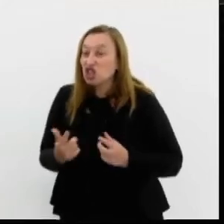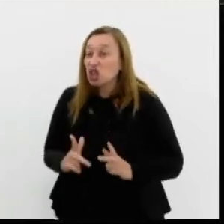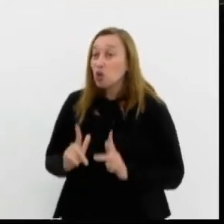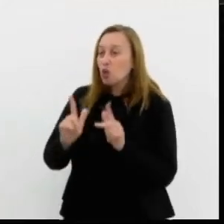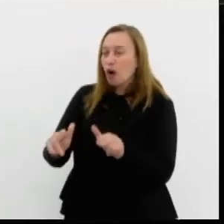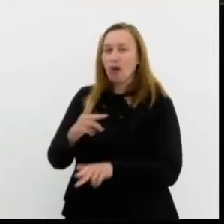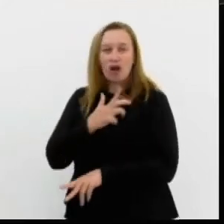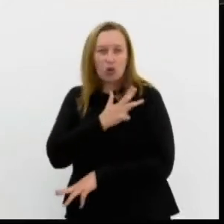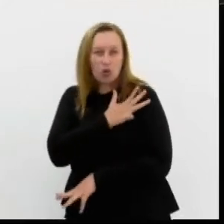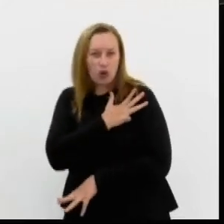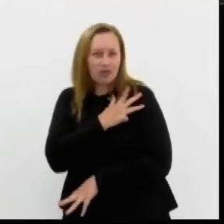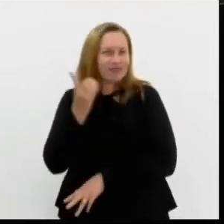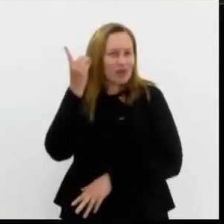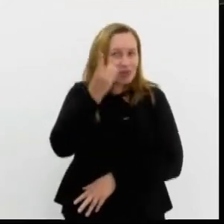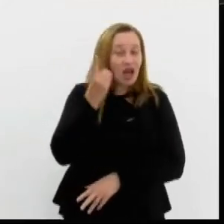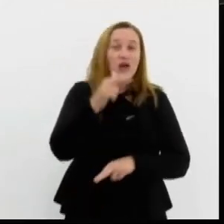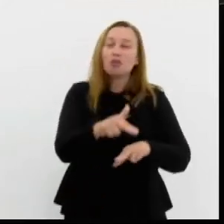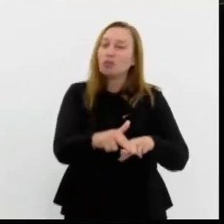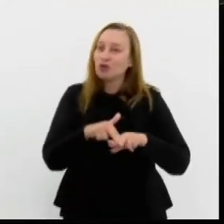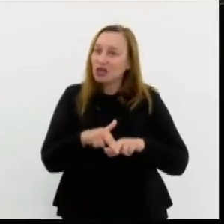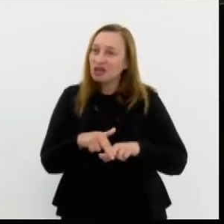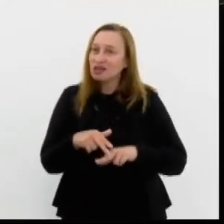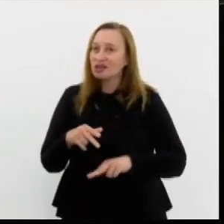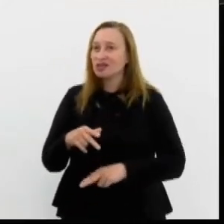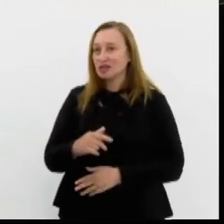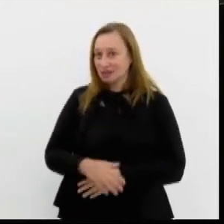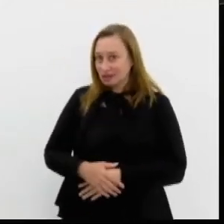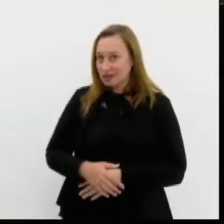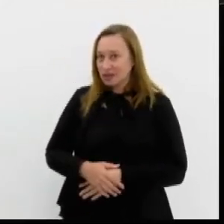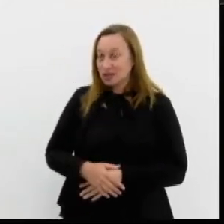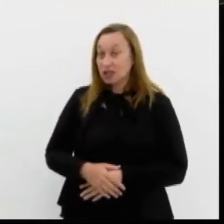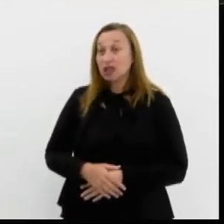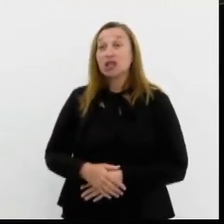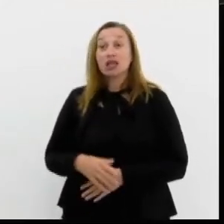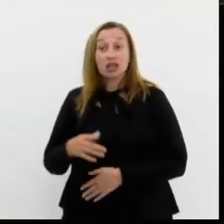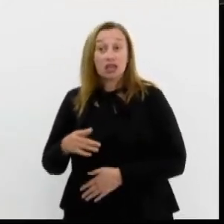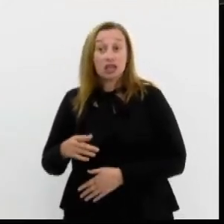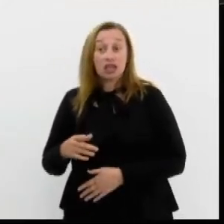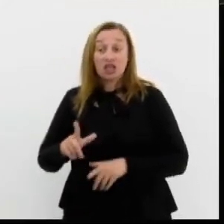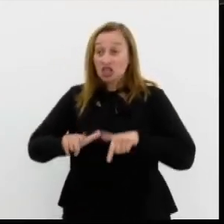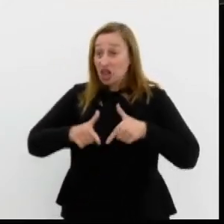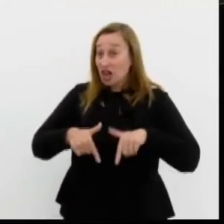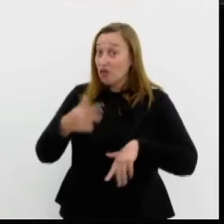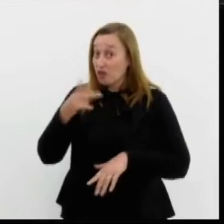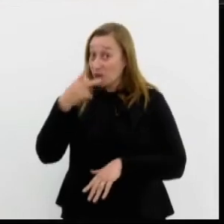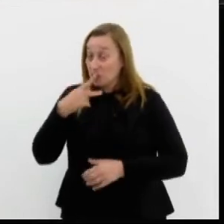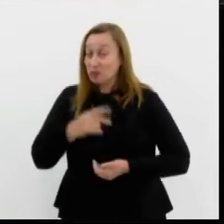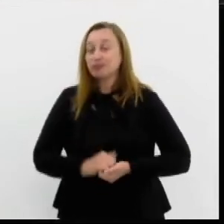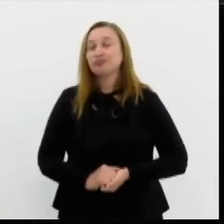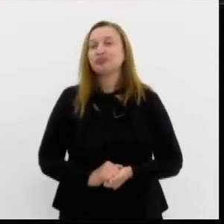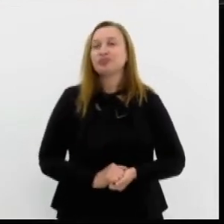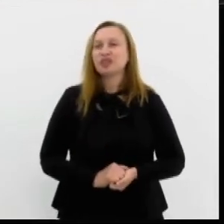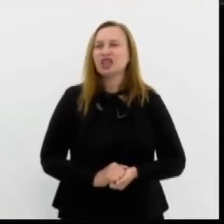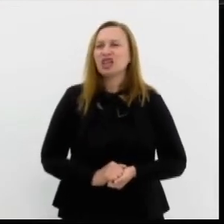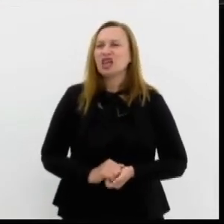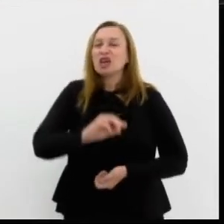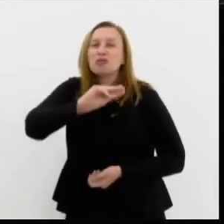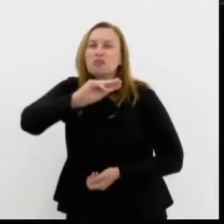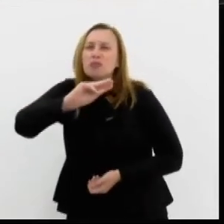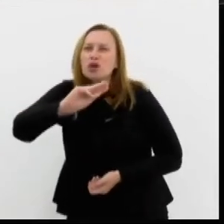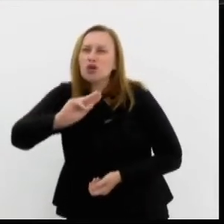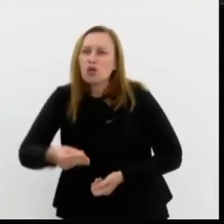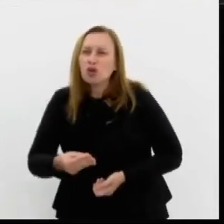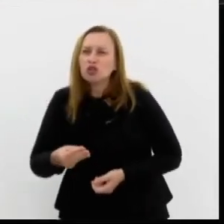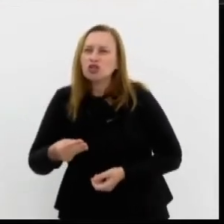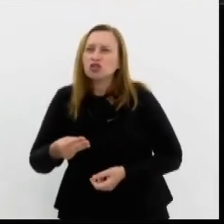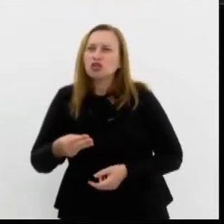deputado. É por isso que o chanceler de Israel disse o seguinte, abre aspas, milhões de judeus em